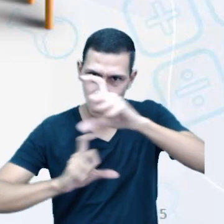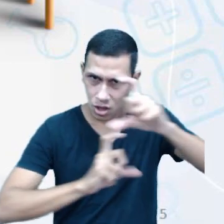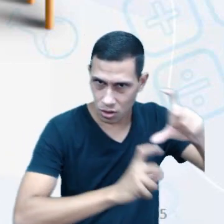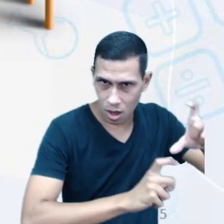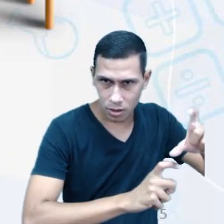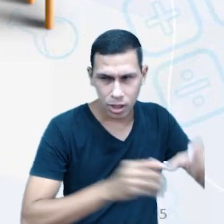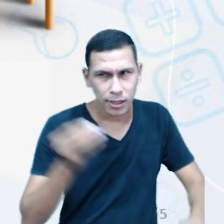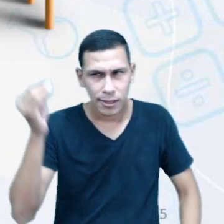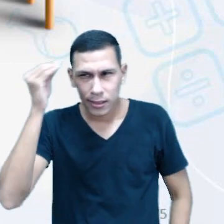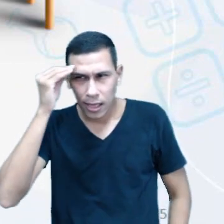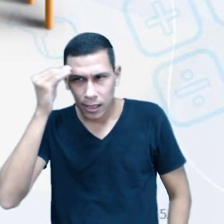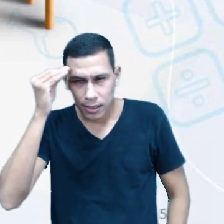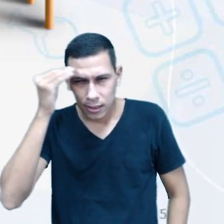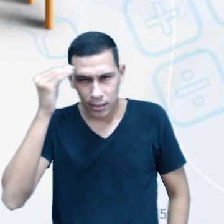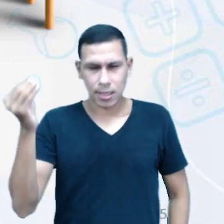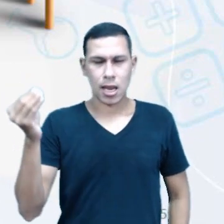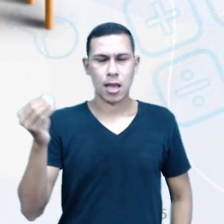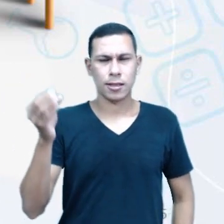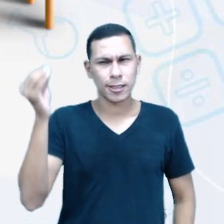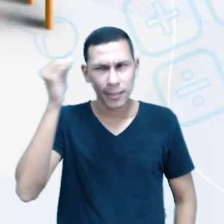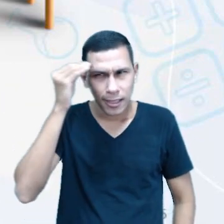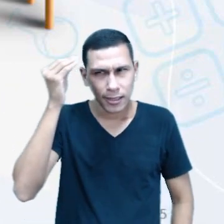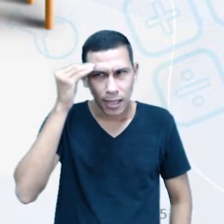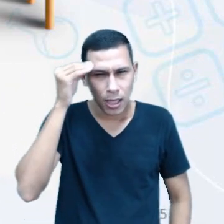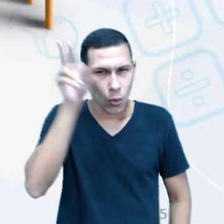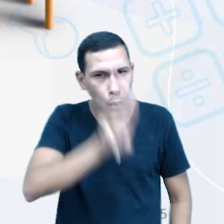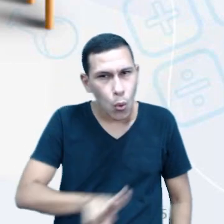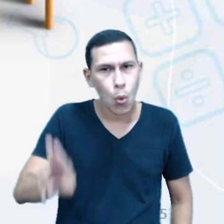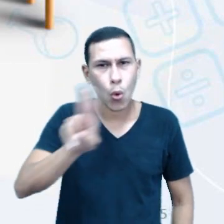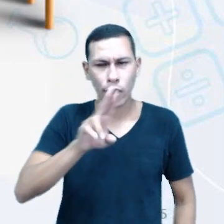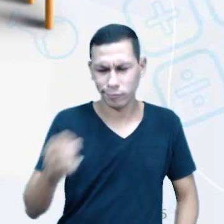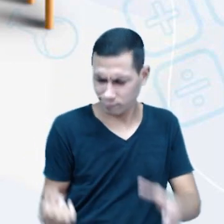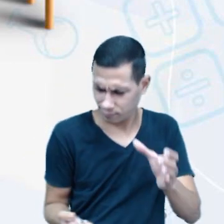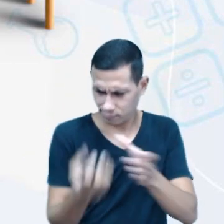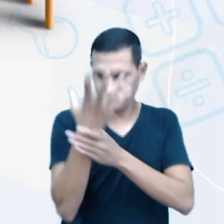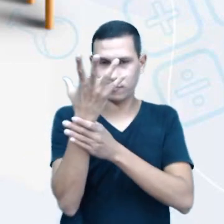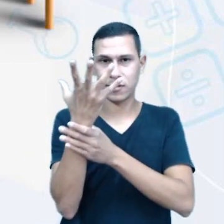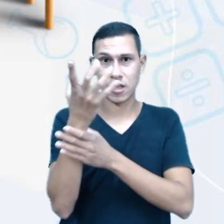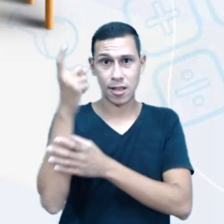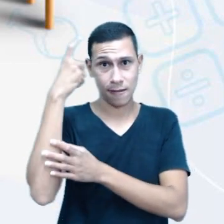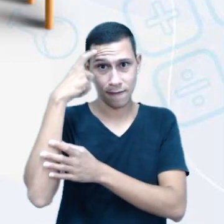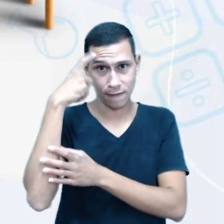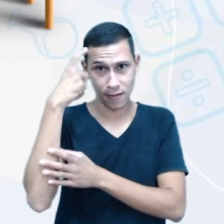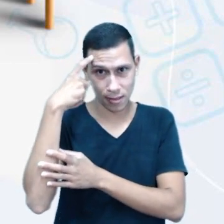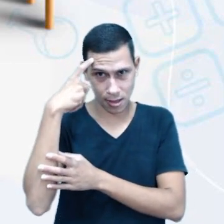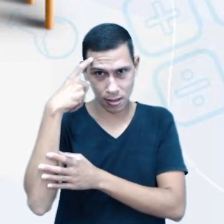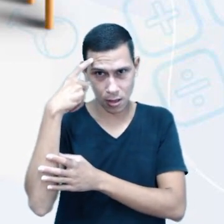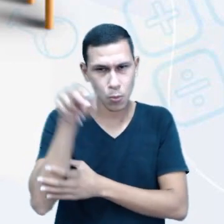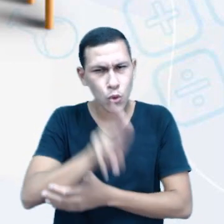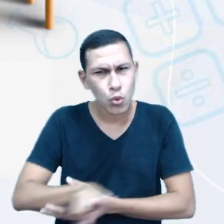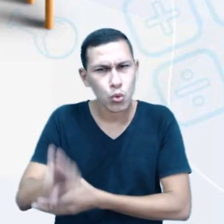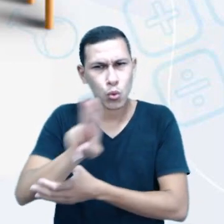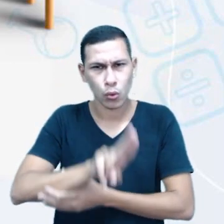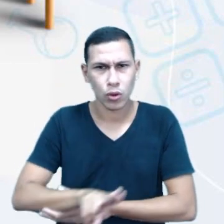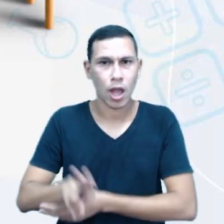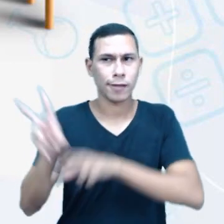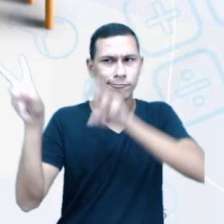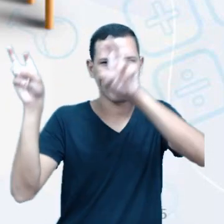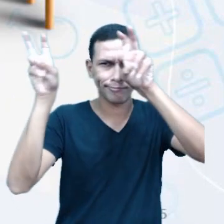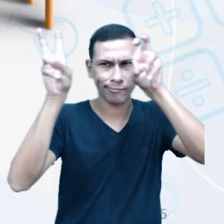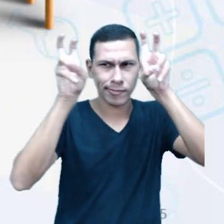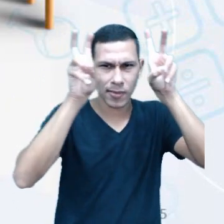vão tentar ao máximo utilizar da criatividade para abordar temas do nosso cotidiano,